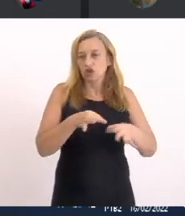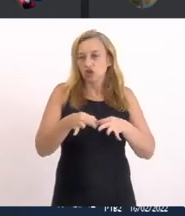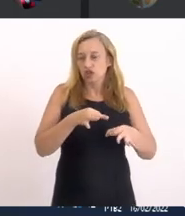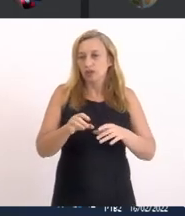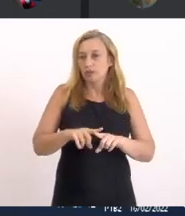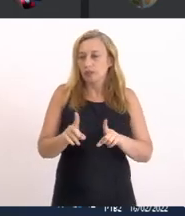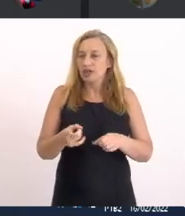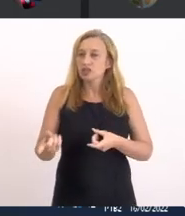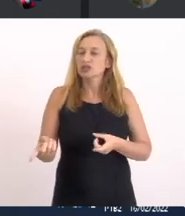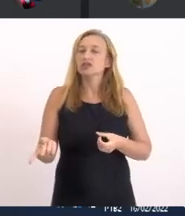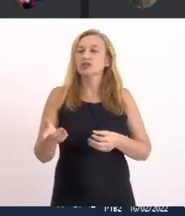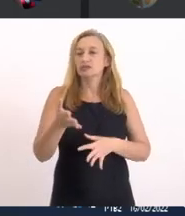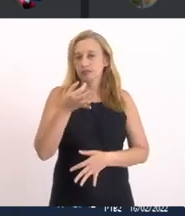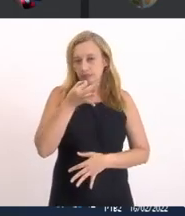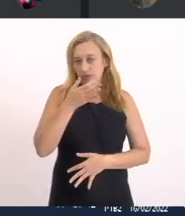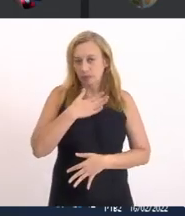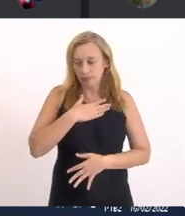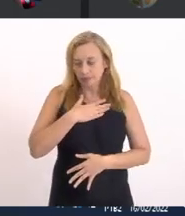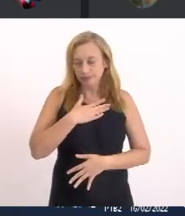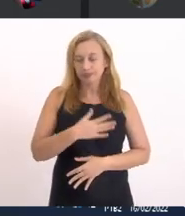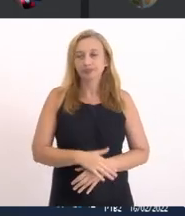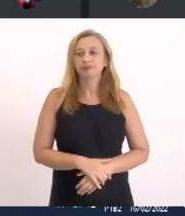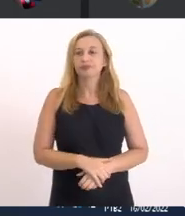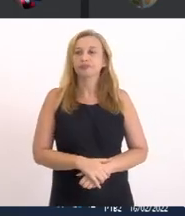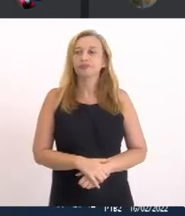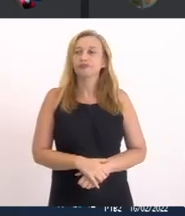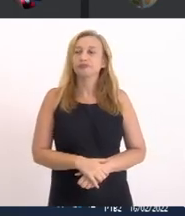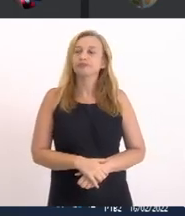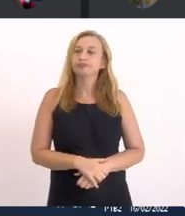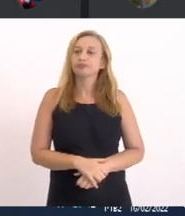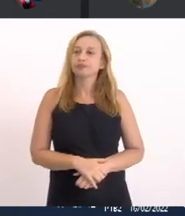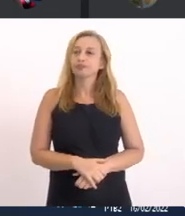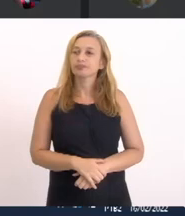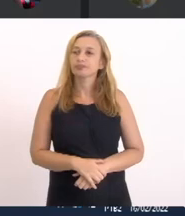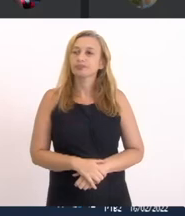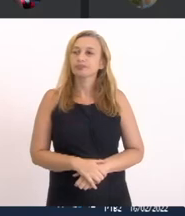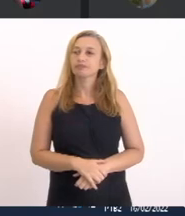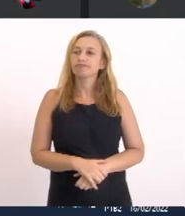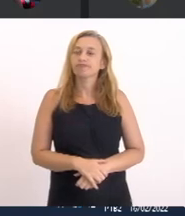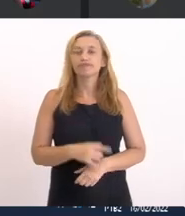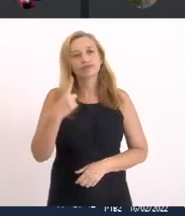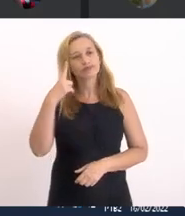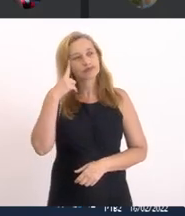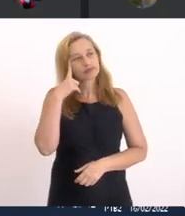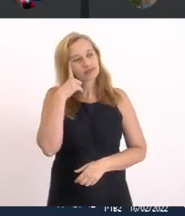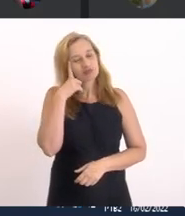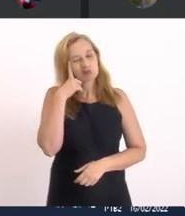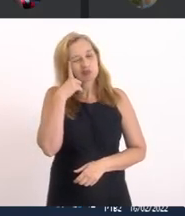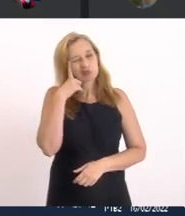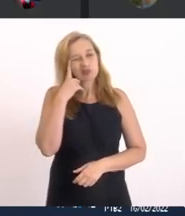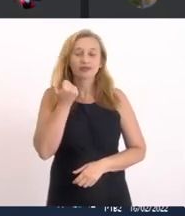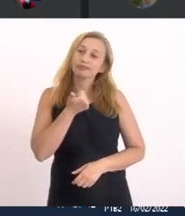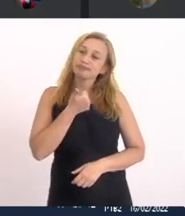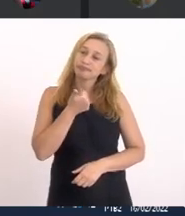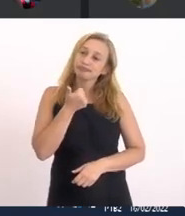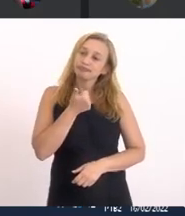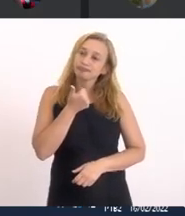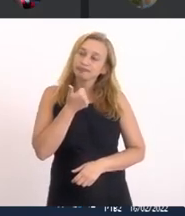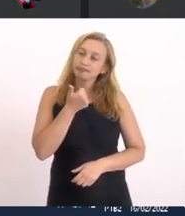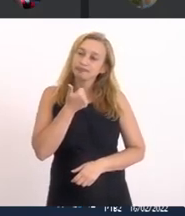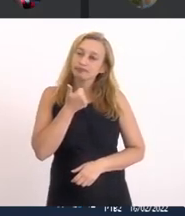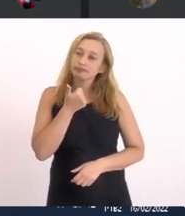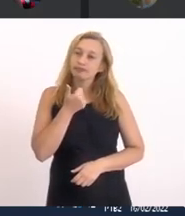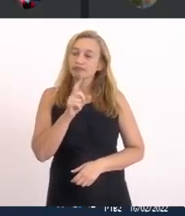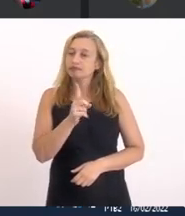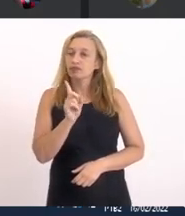vamos lá Minha sugestão Né? Primeiro assim Pensando em Começar a melhorar Bom, primeiro Que não